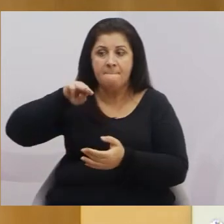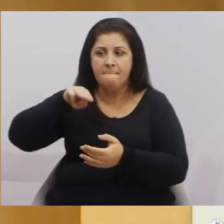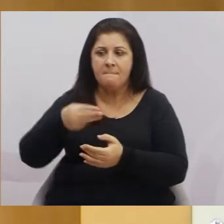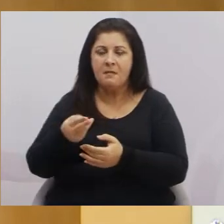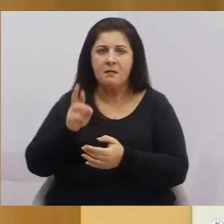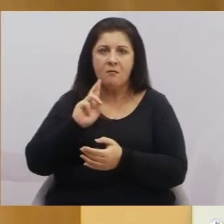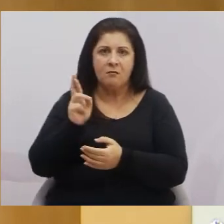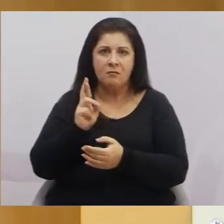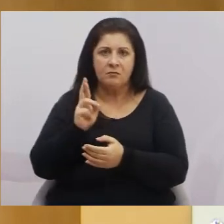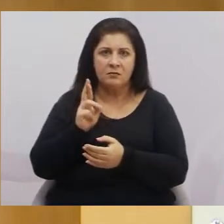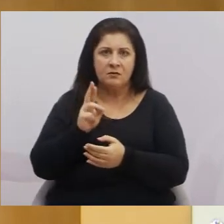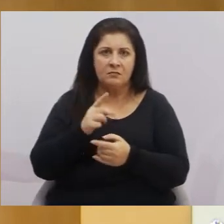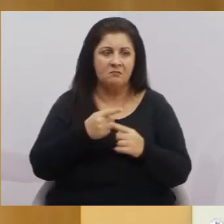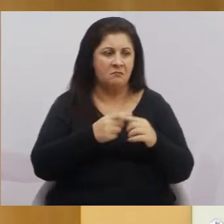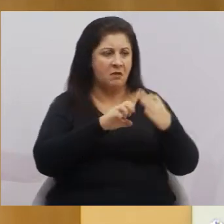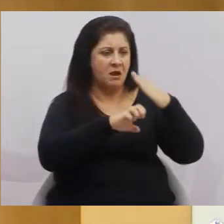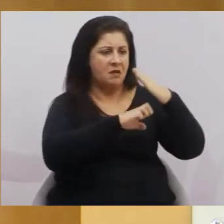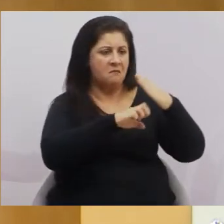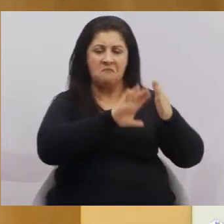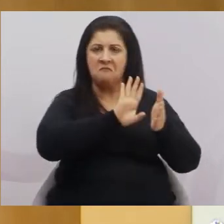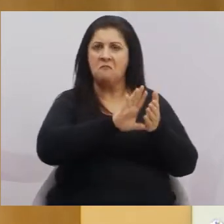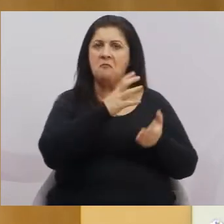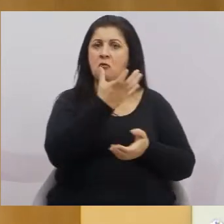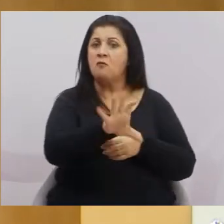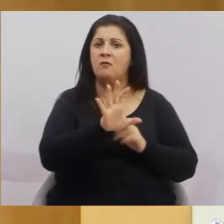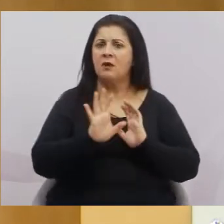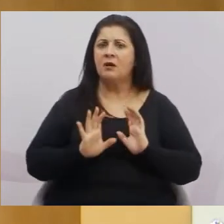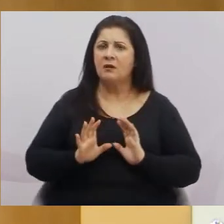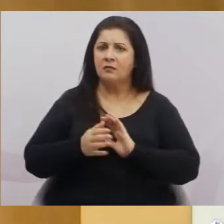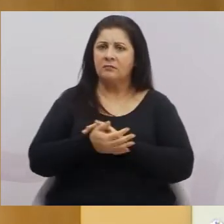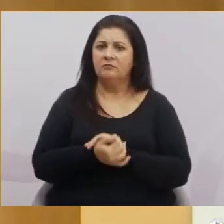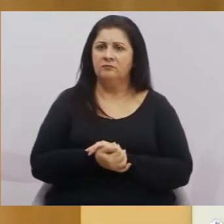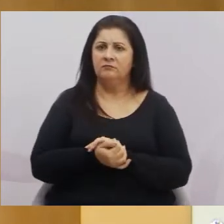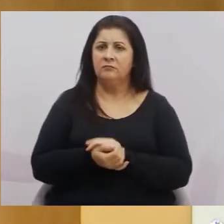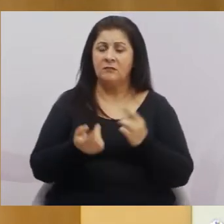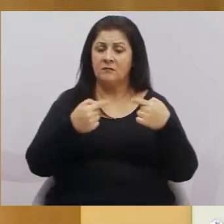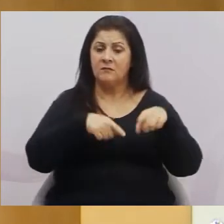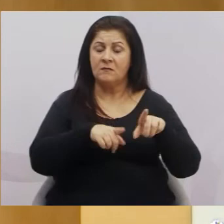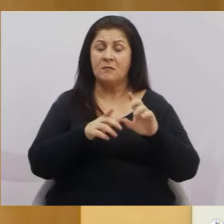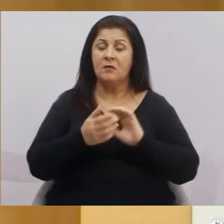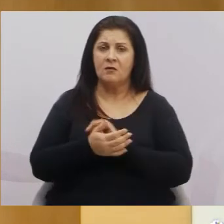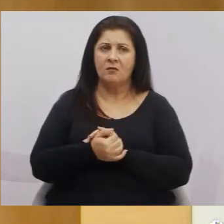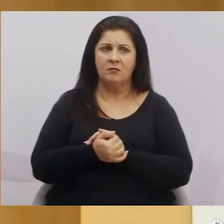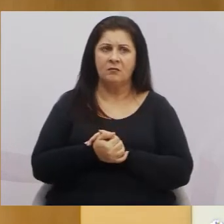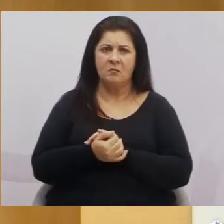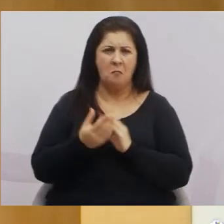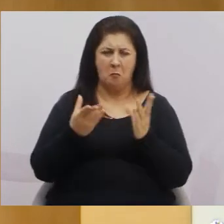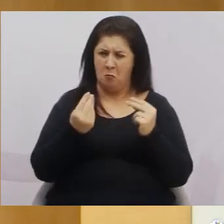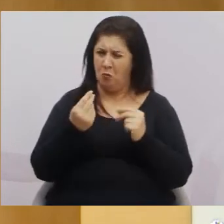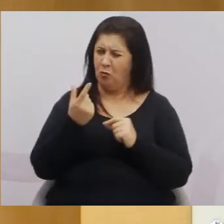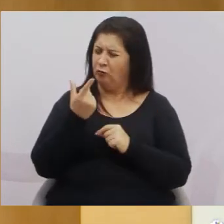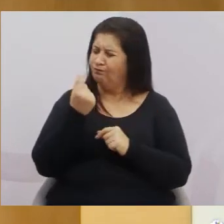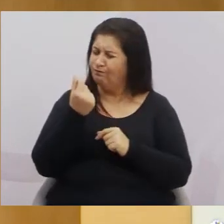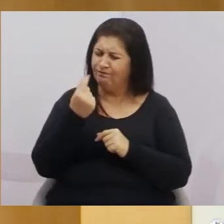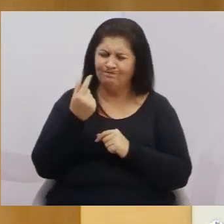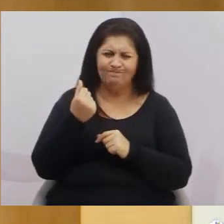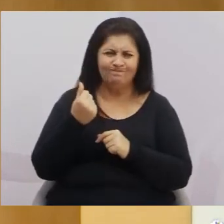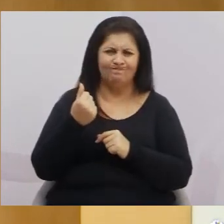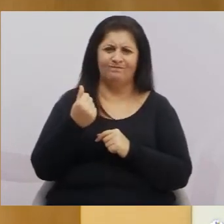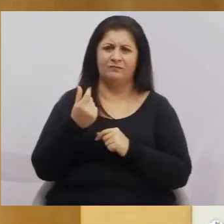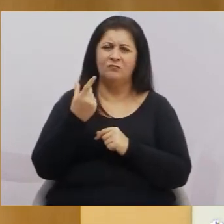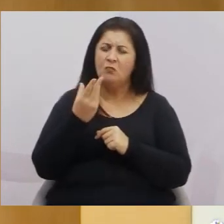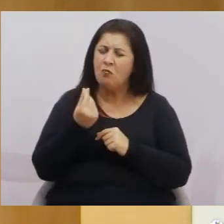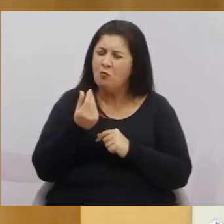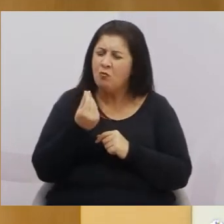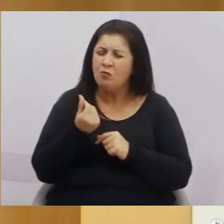que eu não vou falar o nome, que tirou um patrocínio patrocínio deles, bilionário, muito dinheiro,